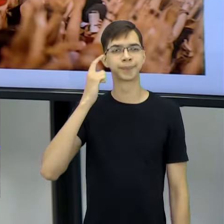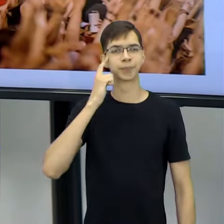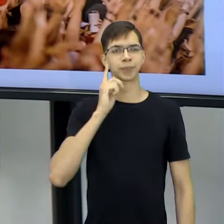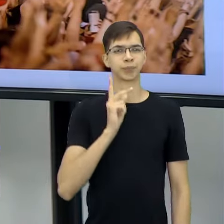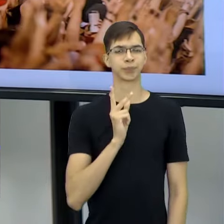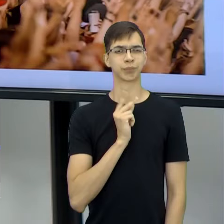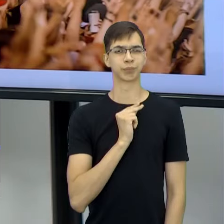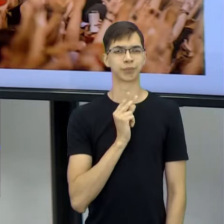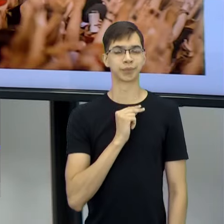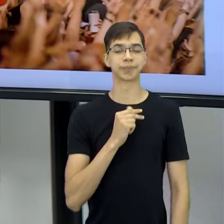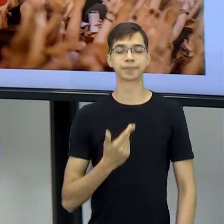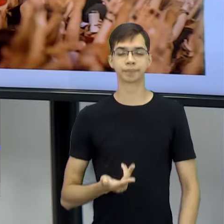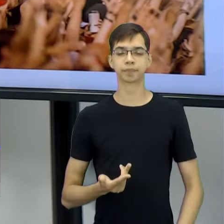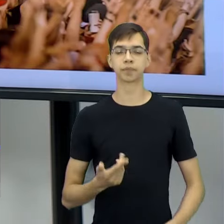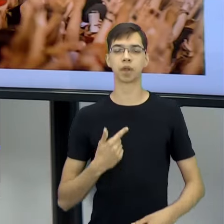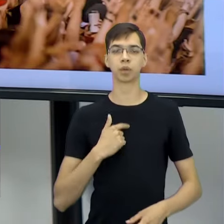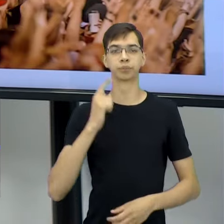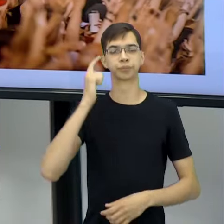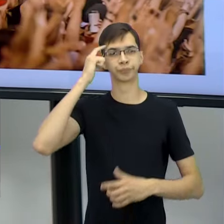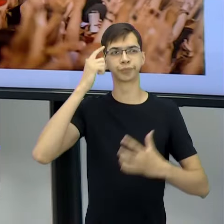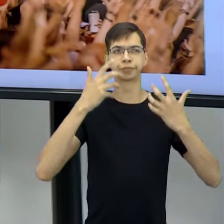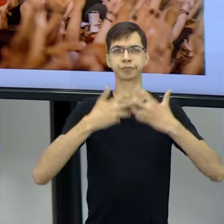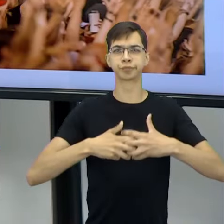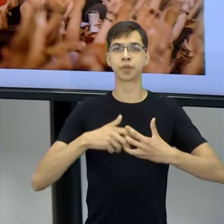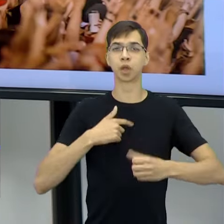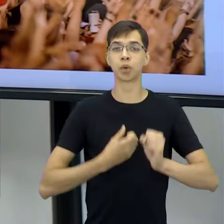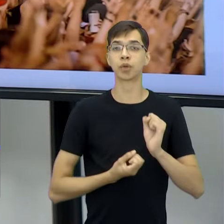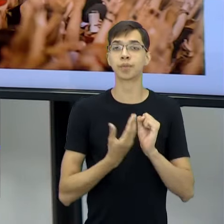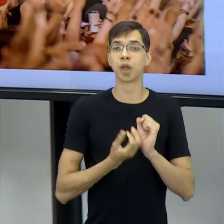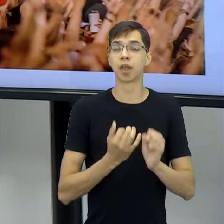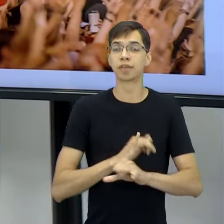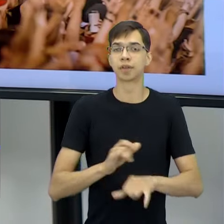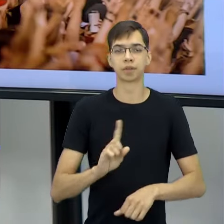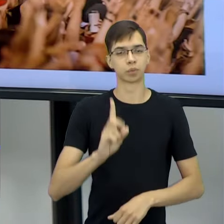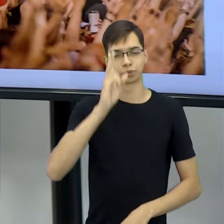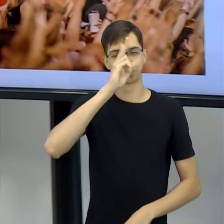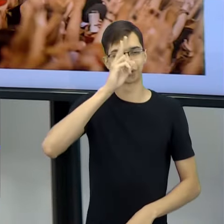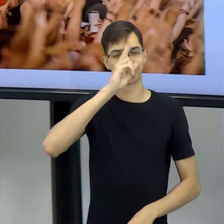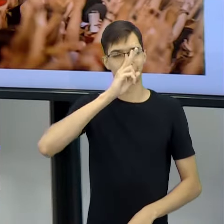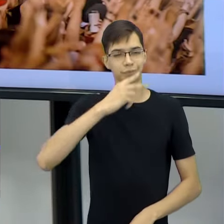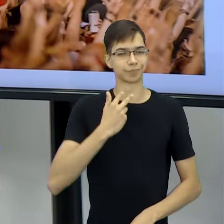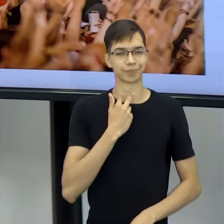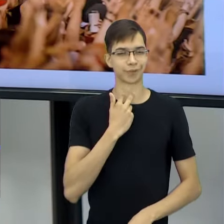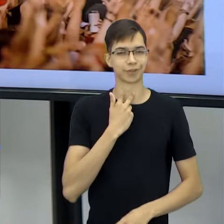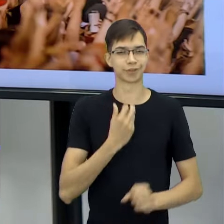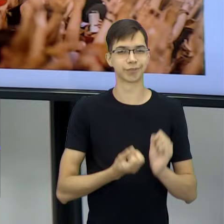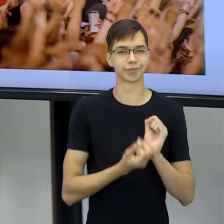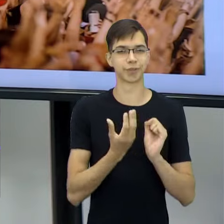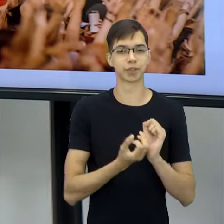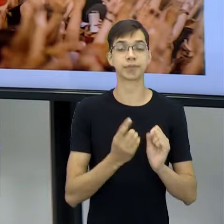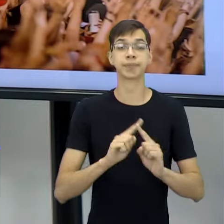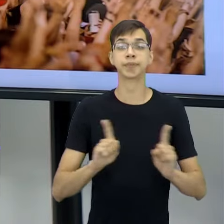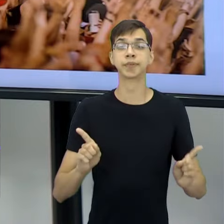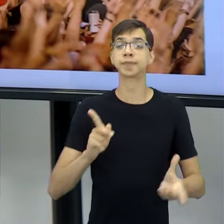E aí que eu comecei a pensar, eu não vou tentar dar spoiler do que vai acontecer na história, Não, não pode. Porque, puxa vida, a pessoa tem que amar muito o clube